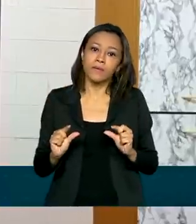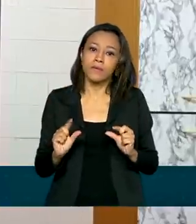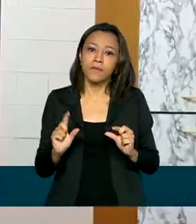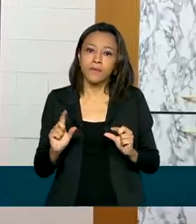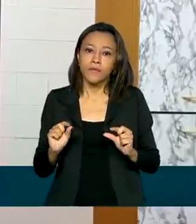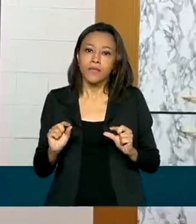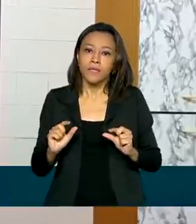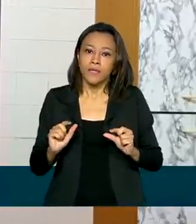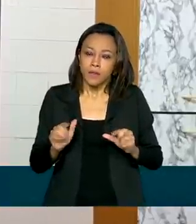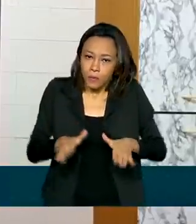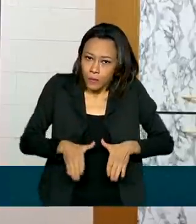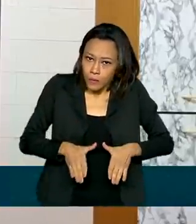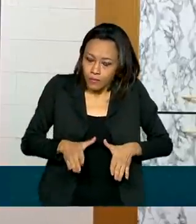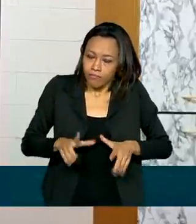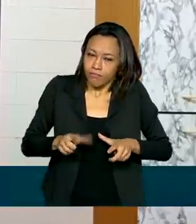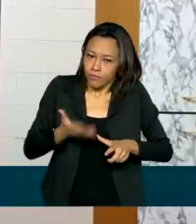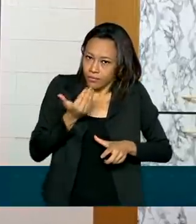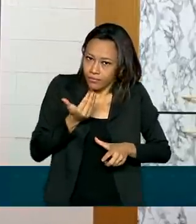abdominal,